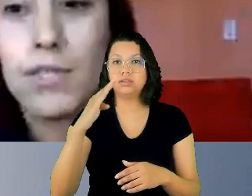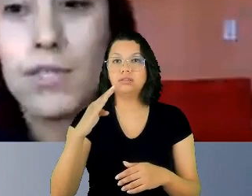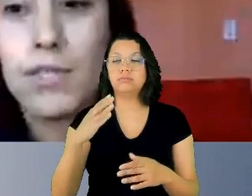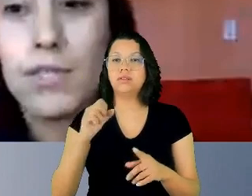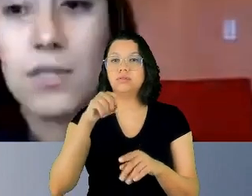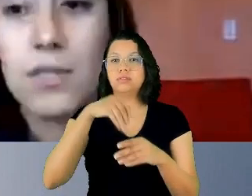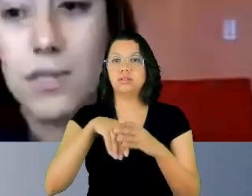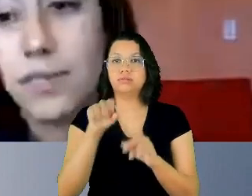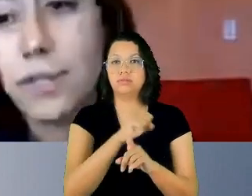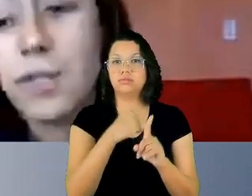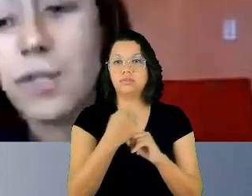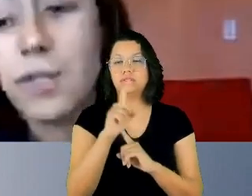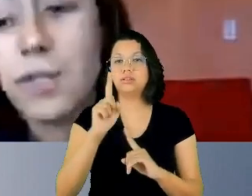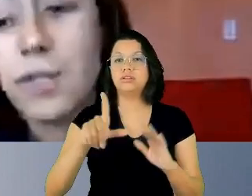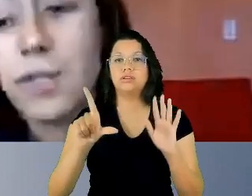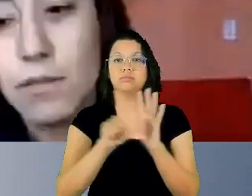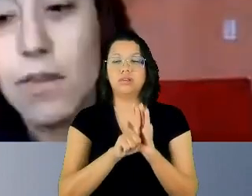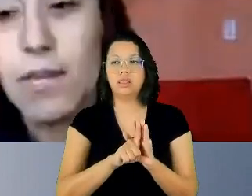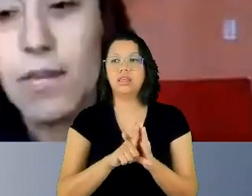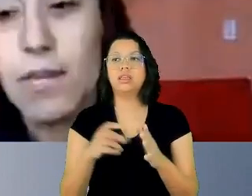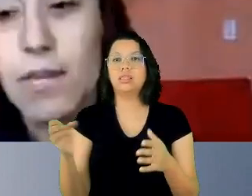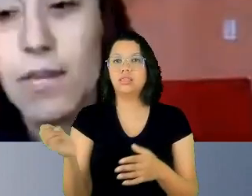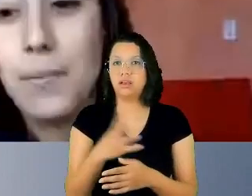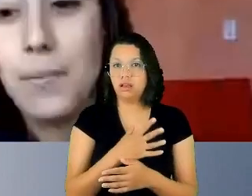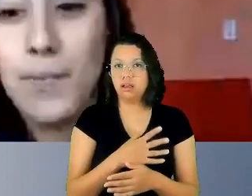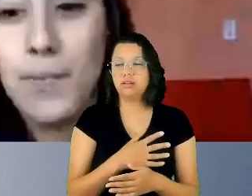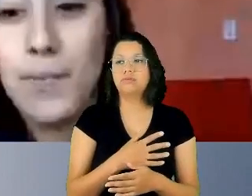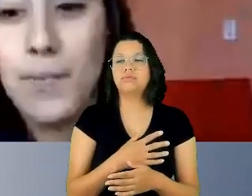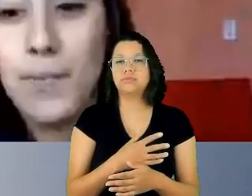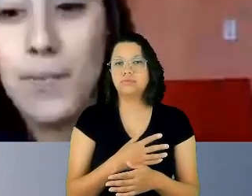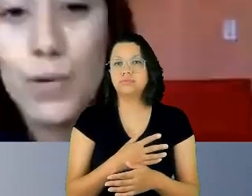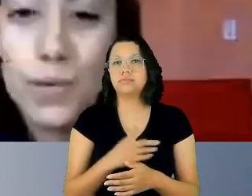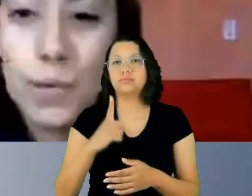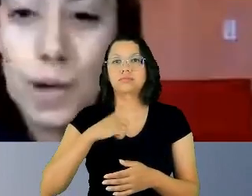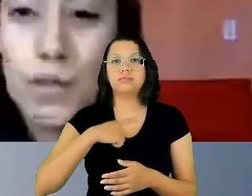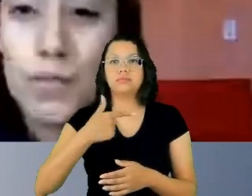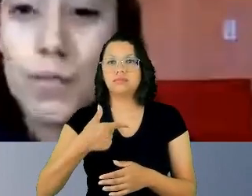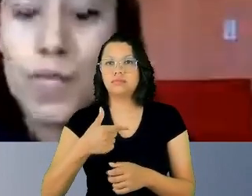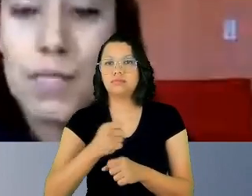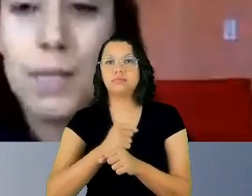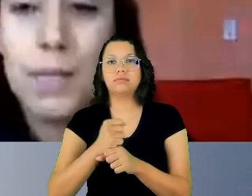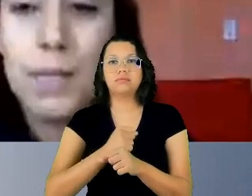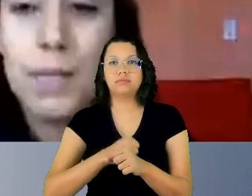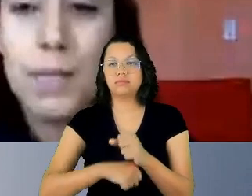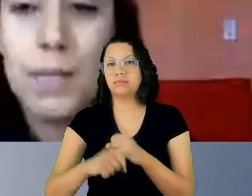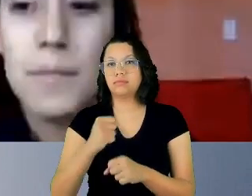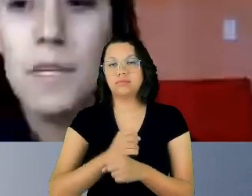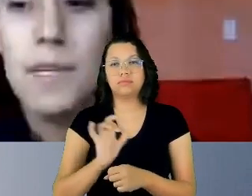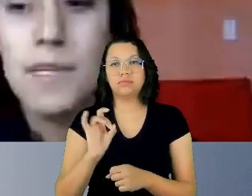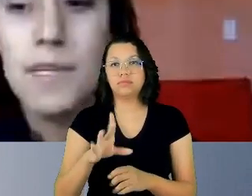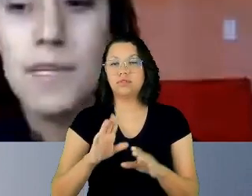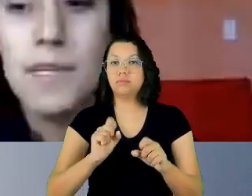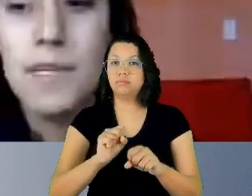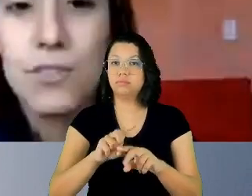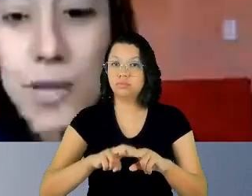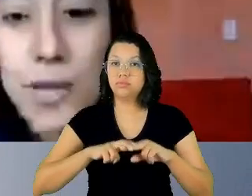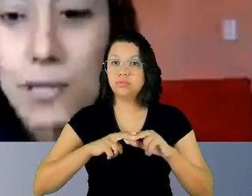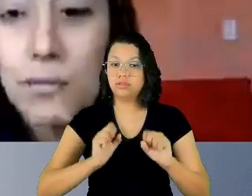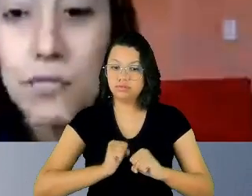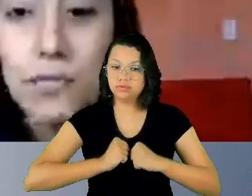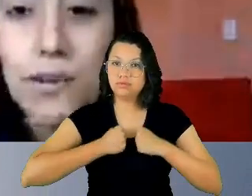ou seja, só tem dois anos e por isso esse esforço imenso nosso e essa semana de